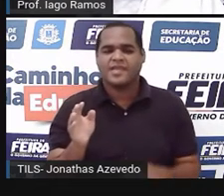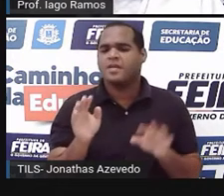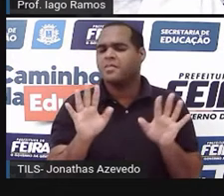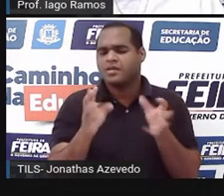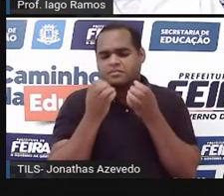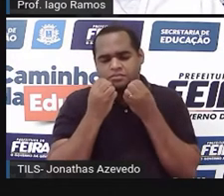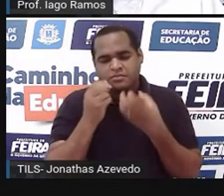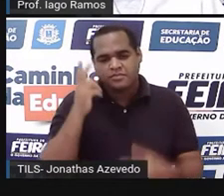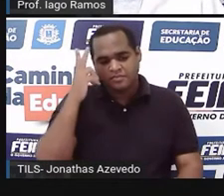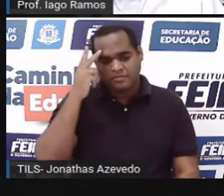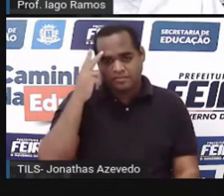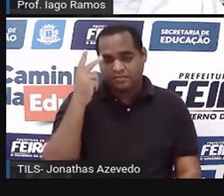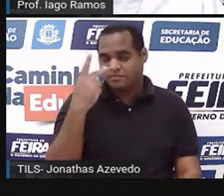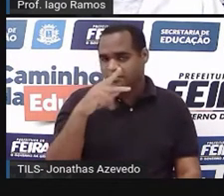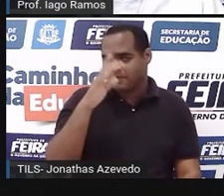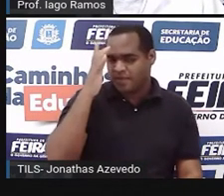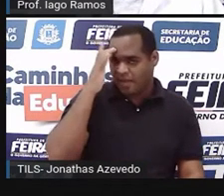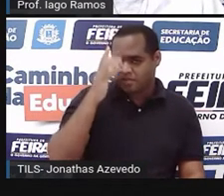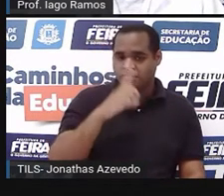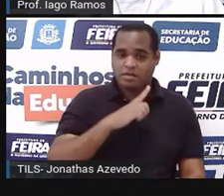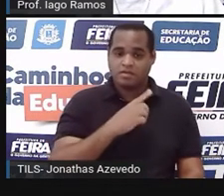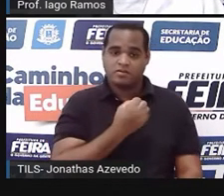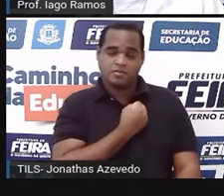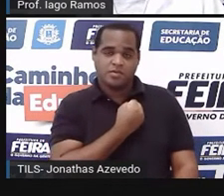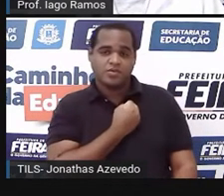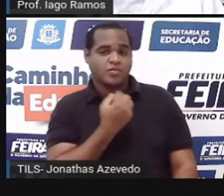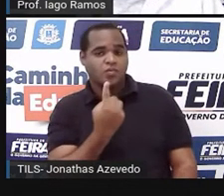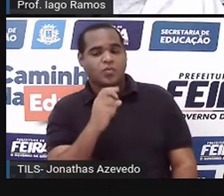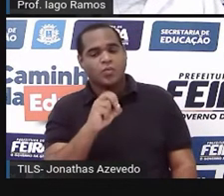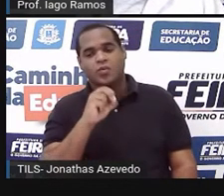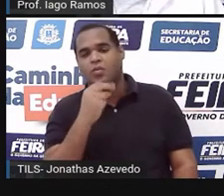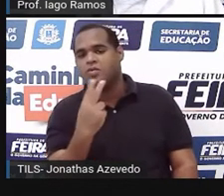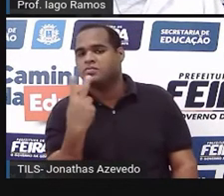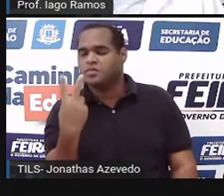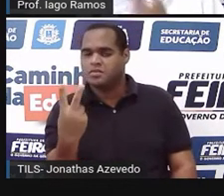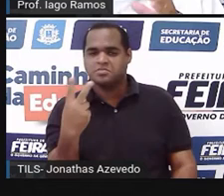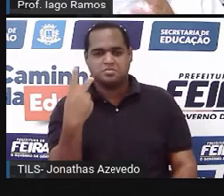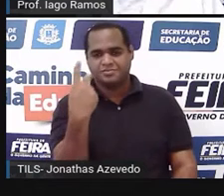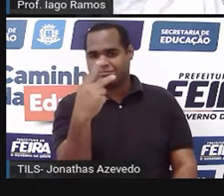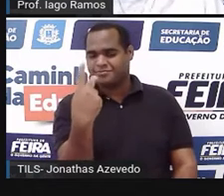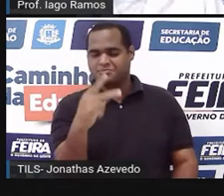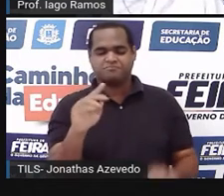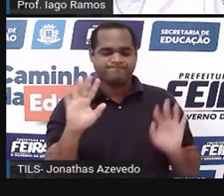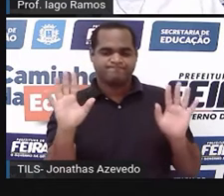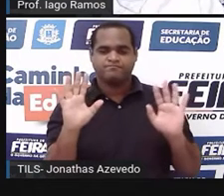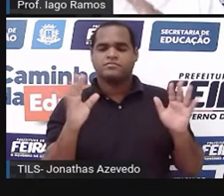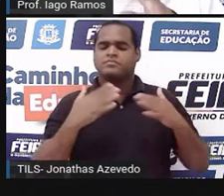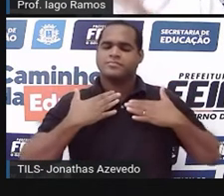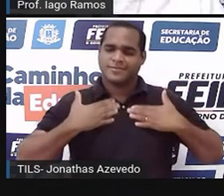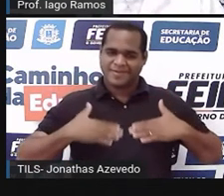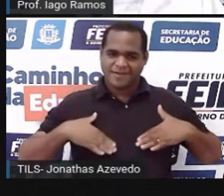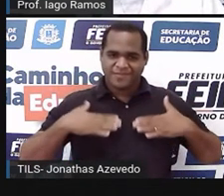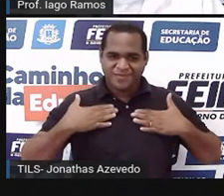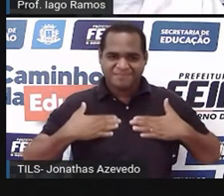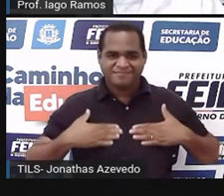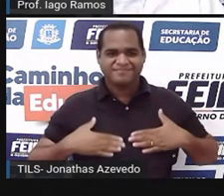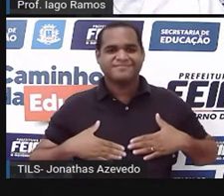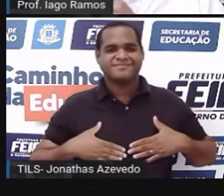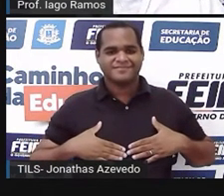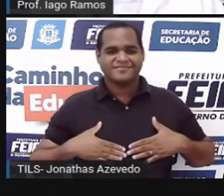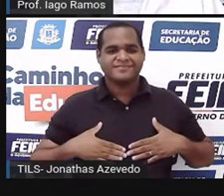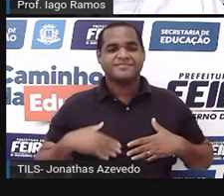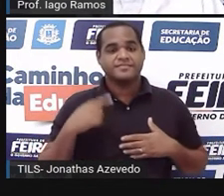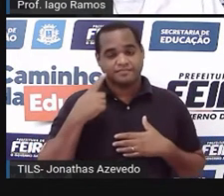tudo bem se você acha que é o número 1 ou o número 2. No seu caso. Fica tranquilo, fica tranquila,